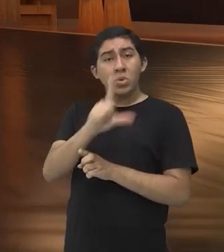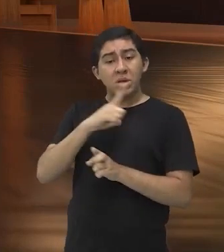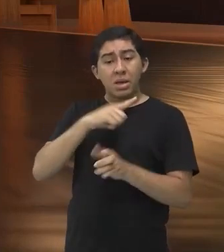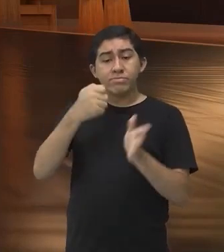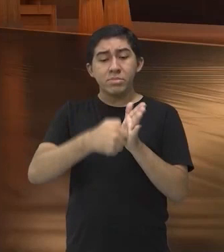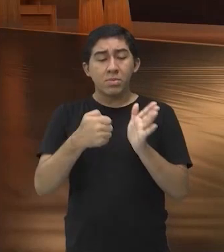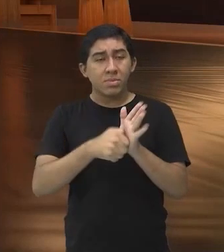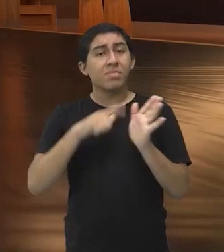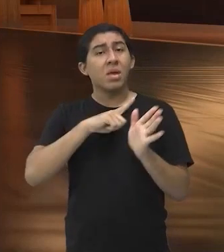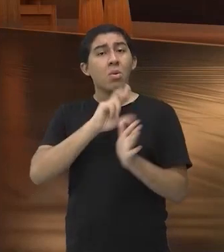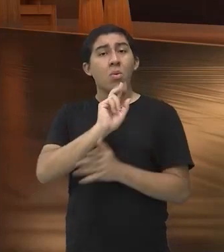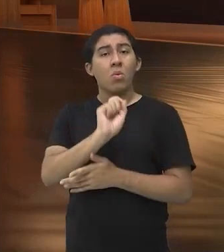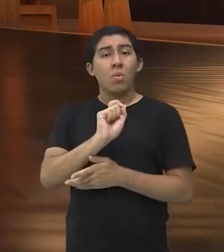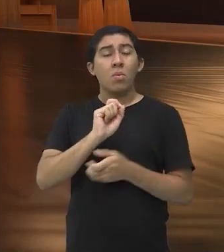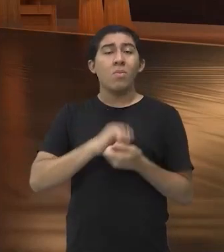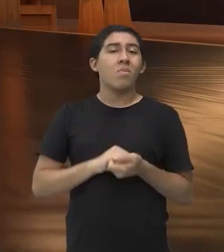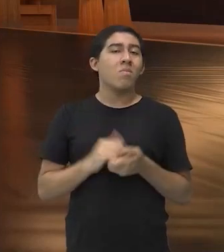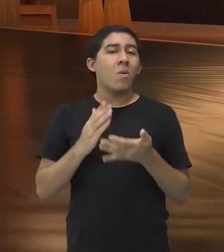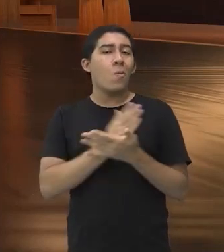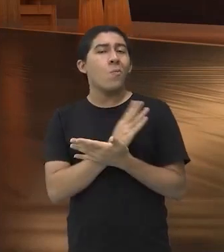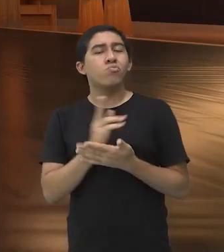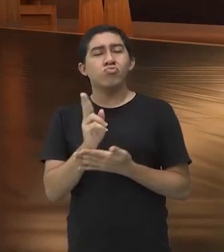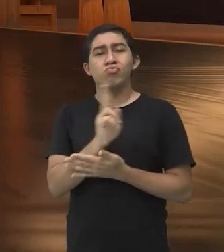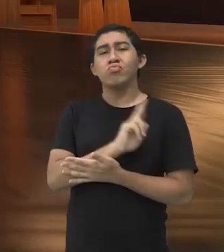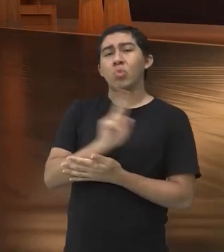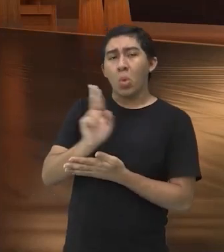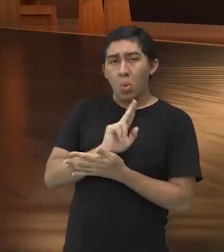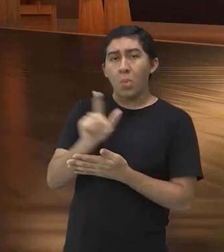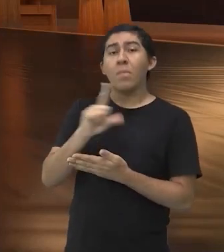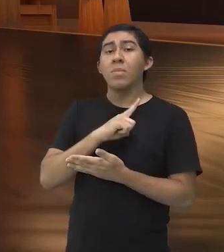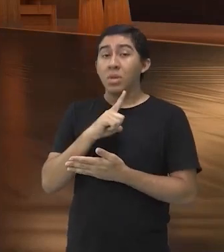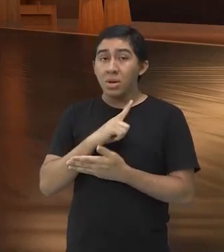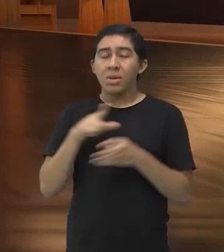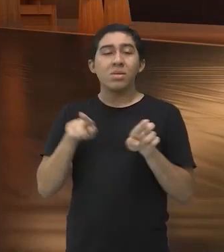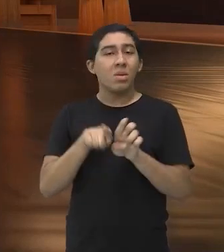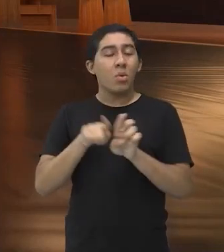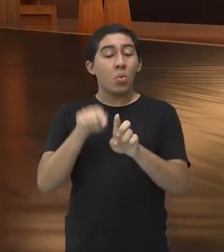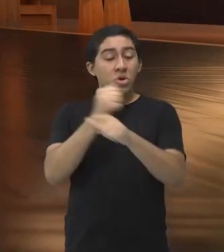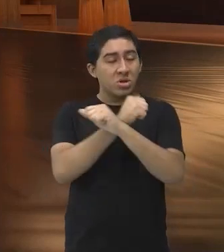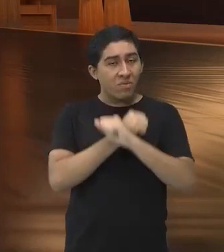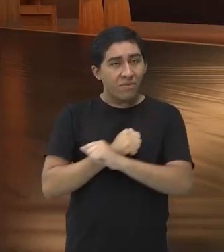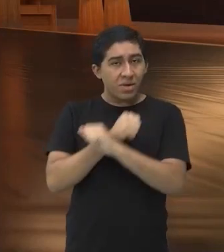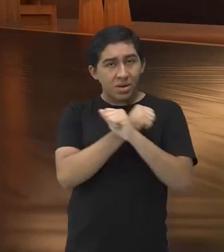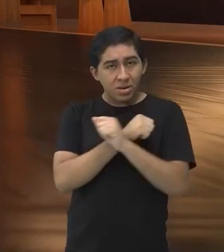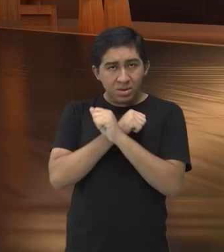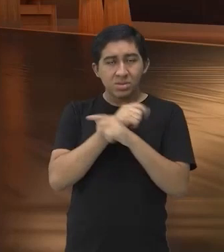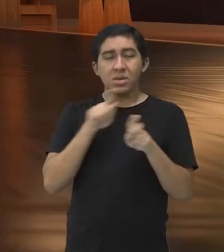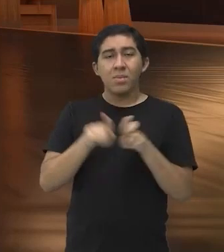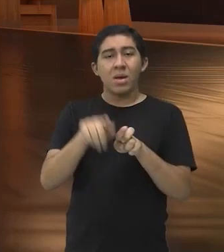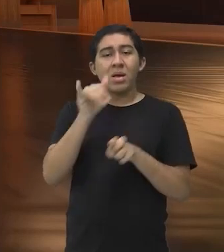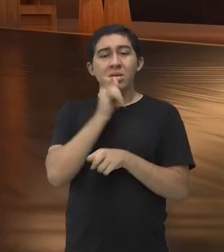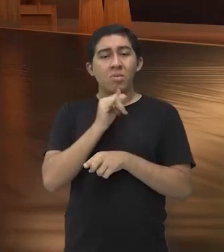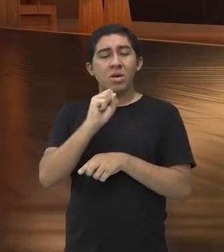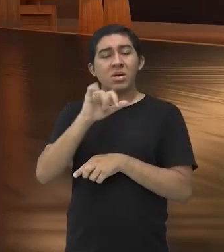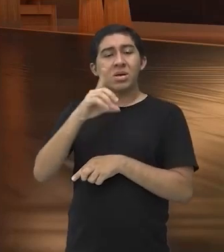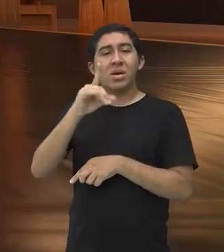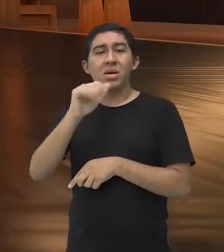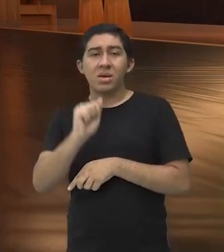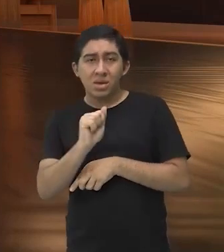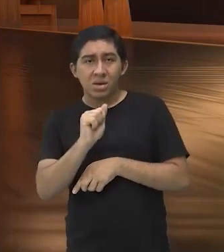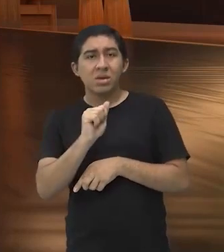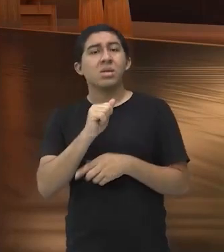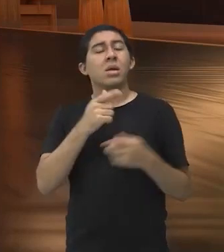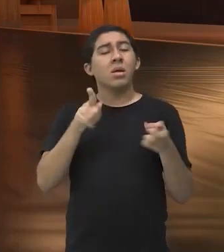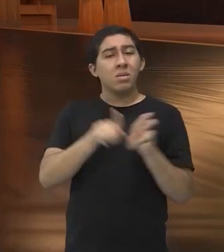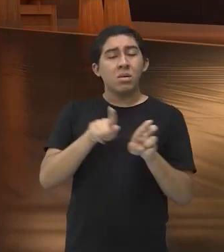golpes, são utilizados aí alguns golpes traumáticos, né, alguns de defesa pessoal, como ali a saída das gravatas,